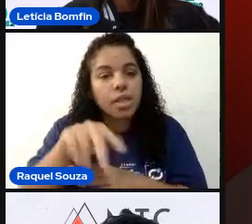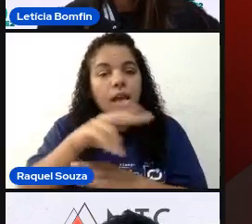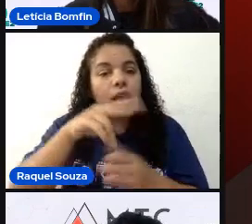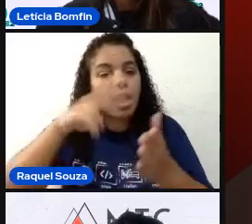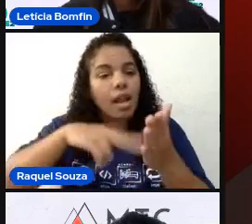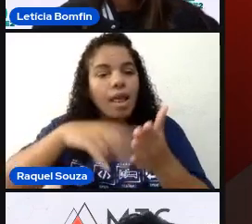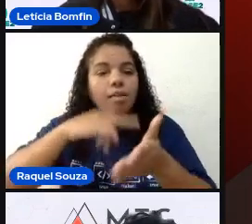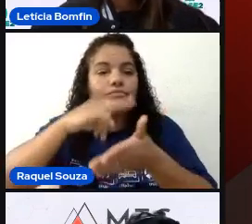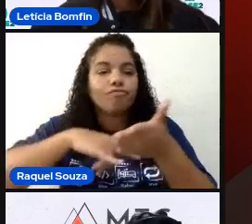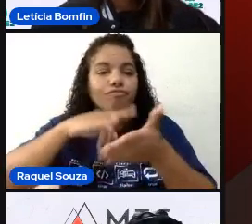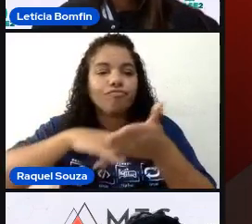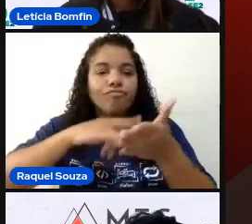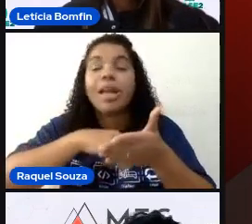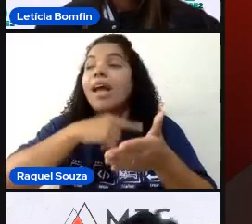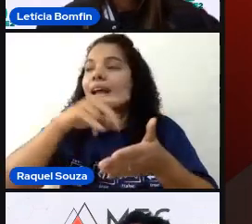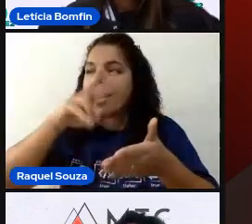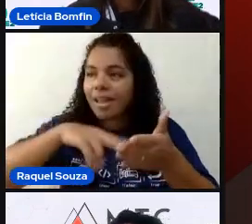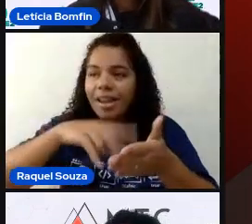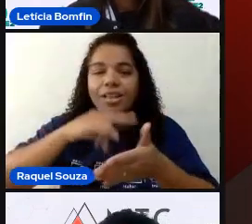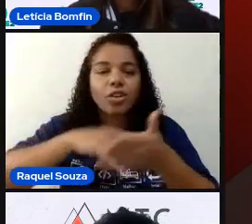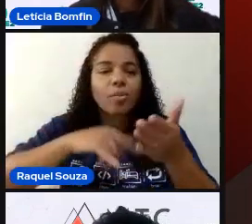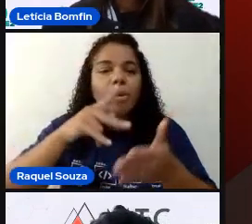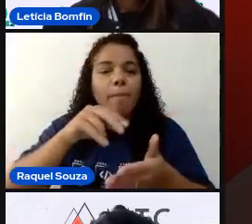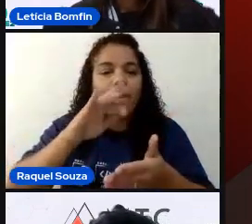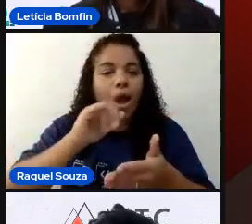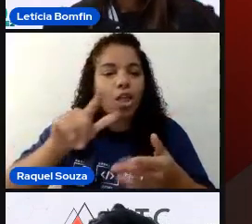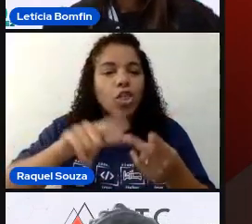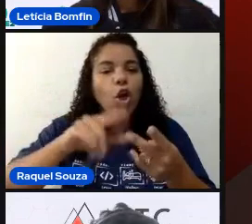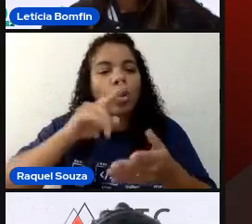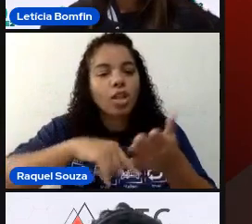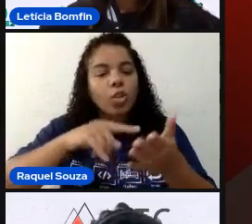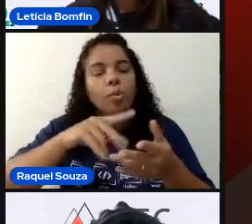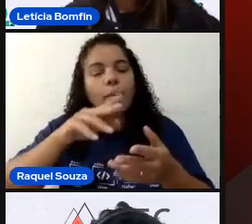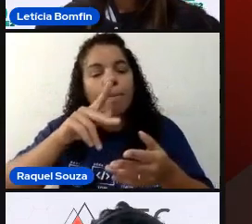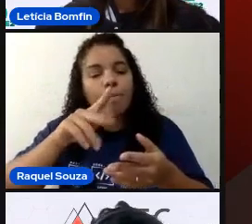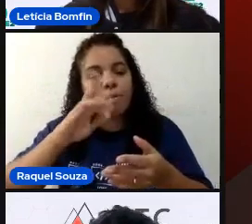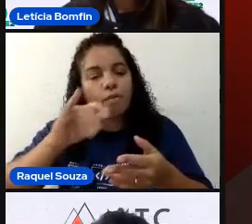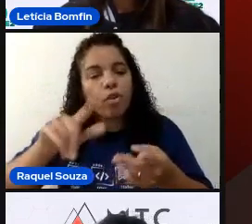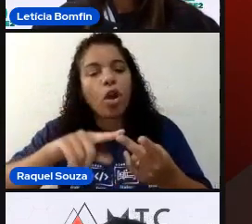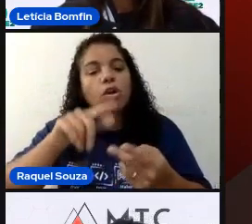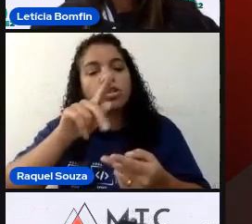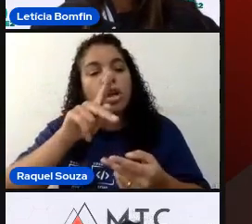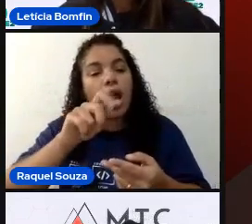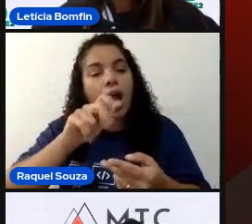documentações. Então, leia a documentação do Patrol, leia a documentação do Flutter, leia a documentação do Appium.